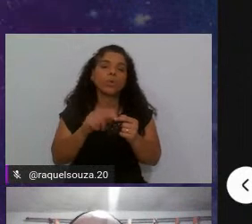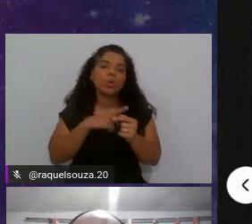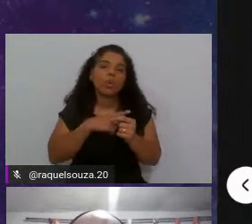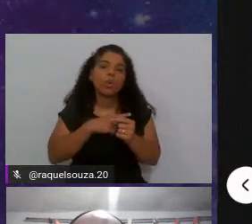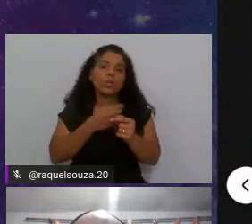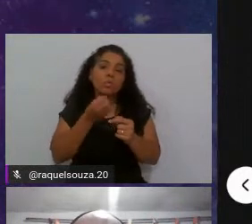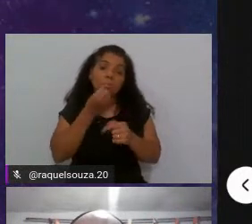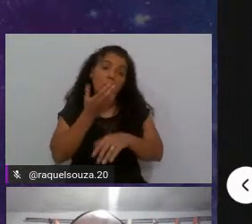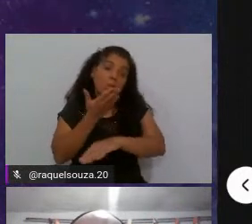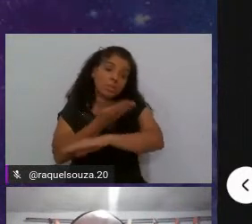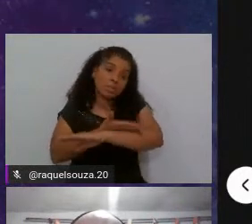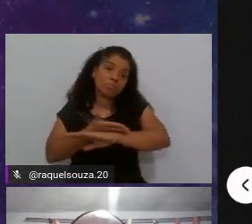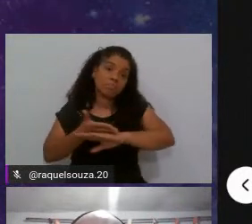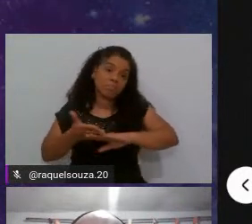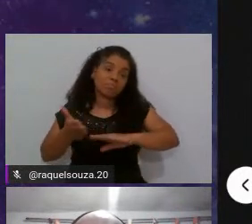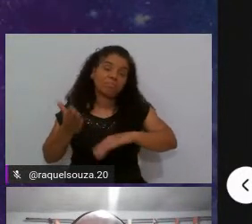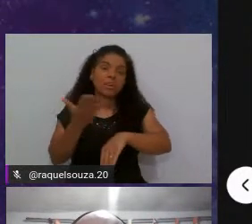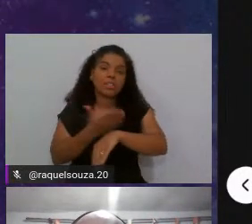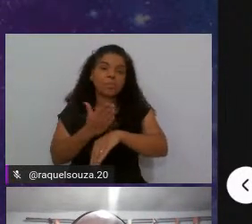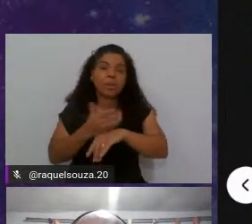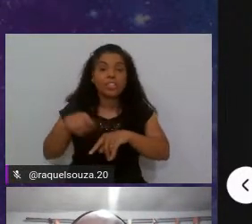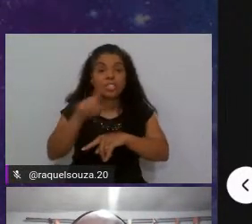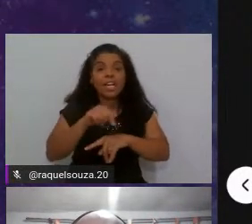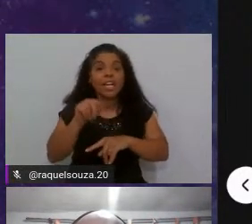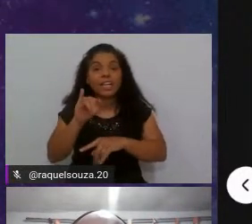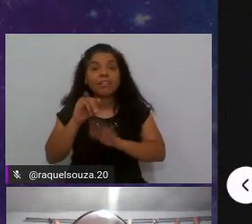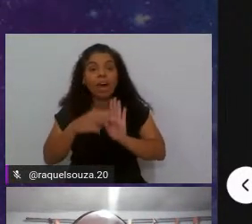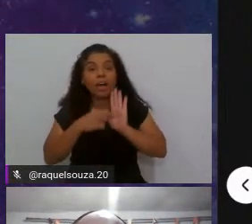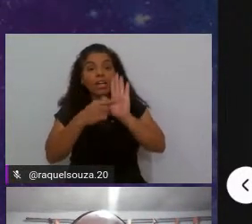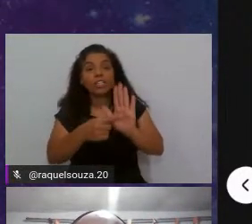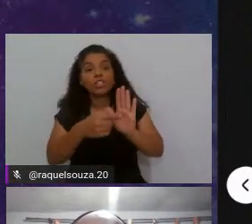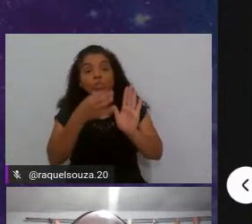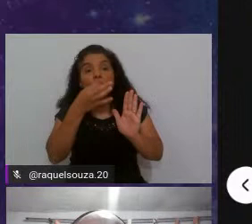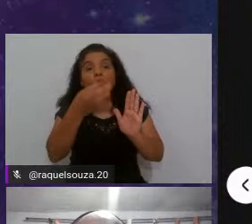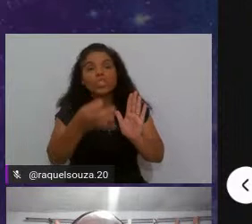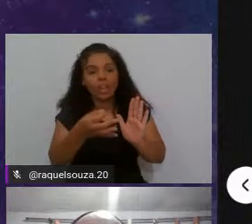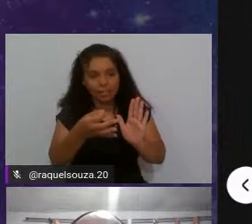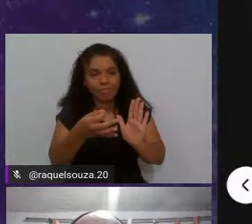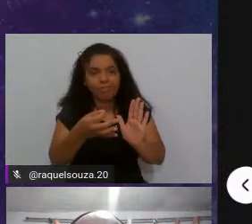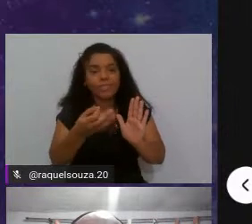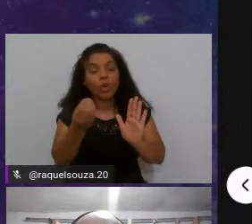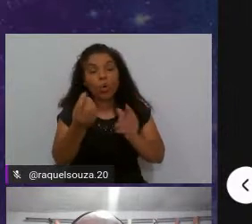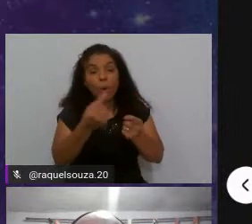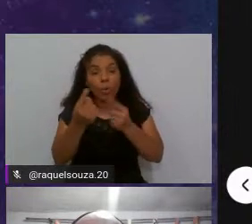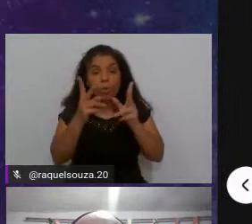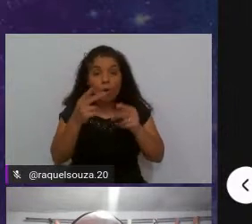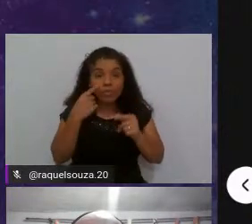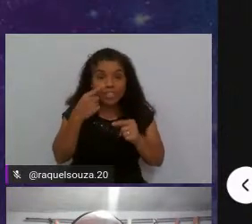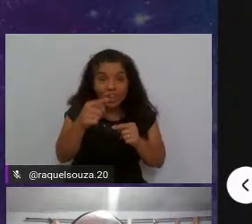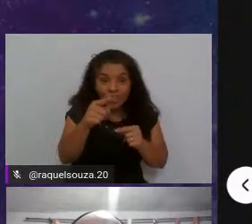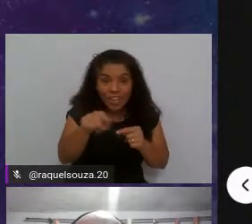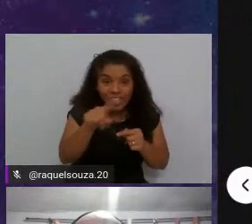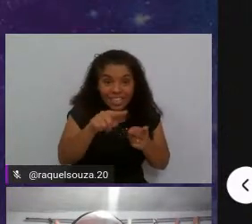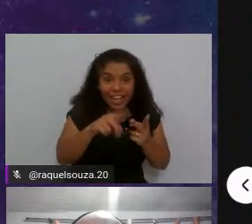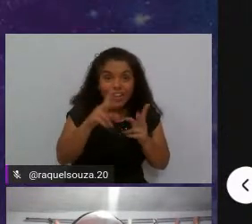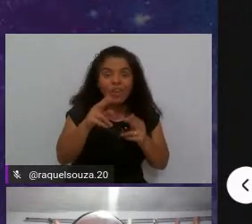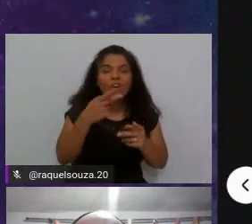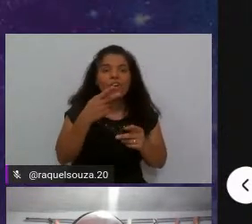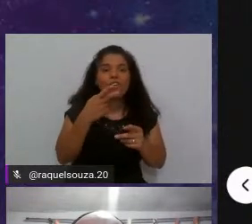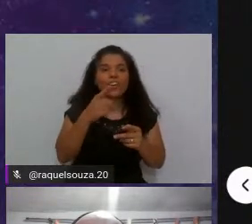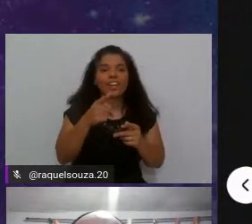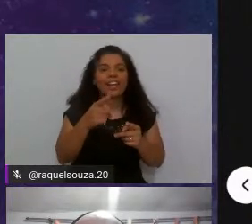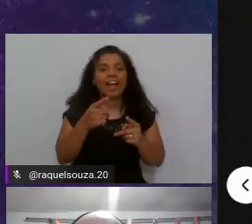práticas ele vai te dar vai te sugerir como vocês estão vendo aqui como eu falei lá